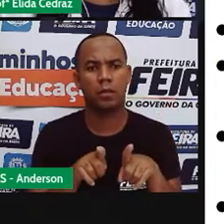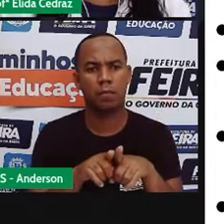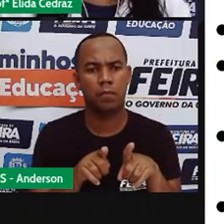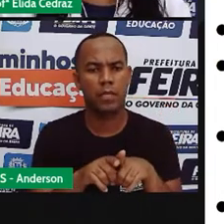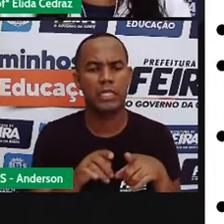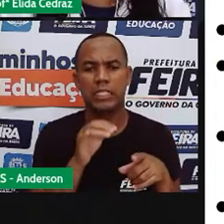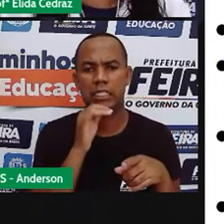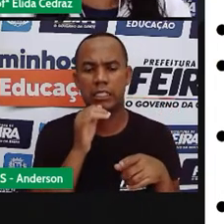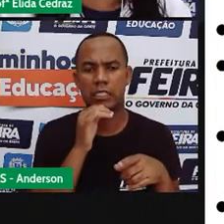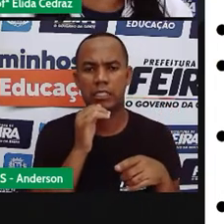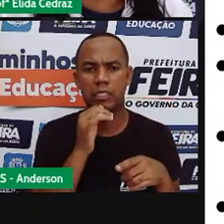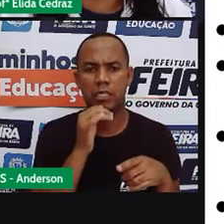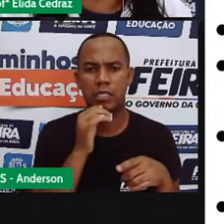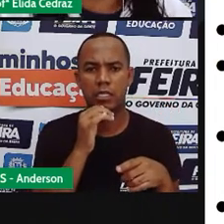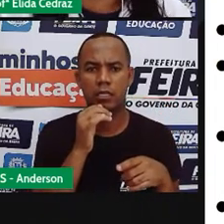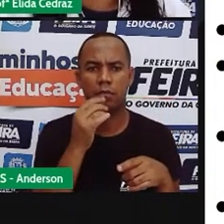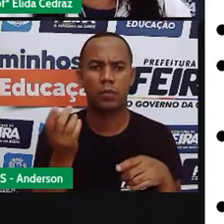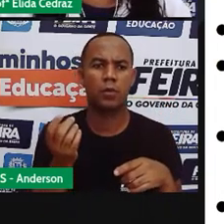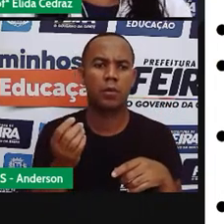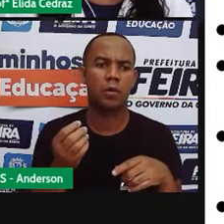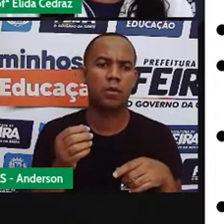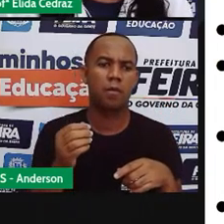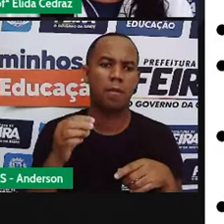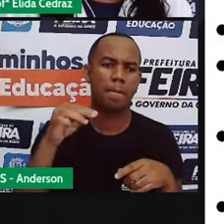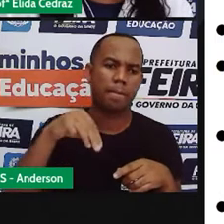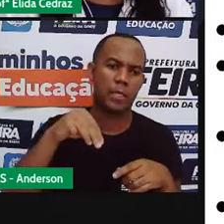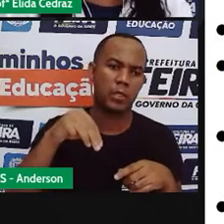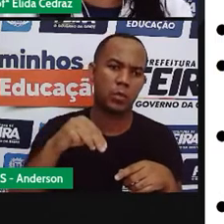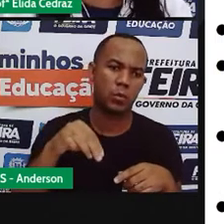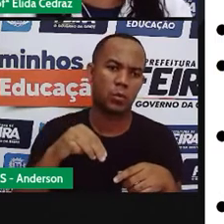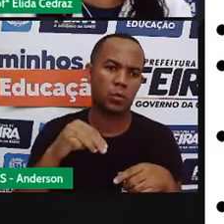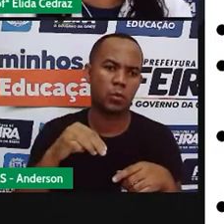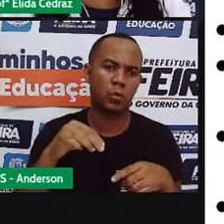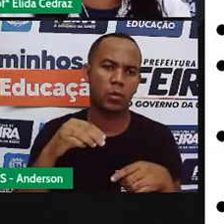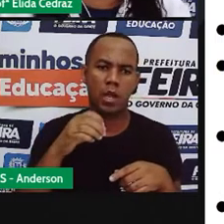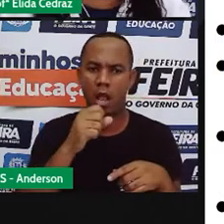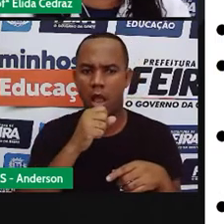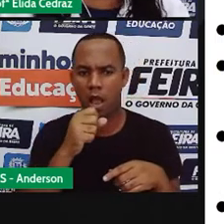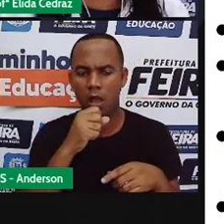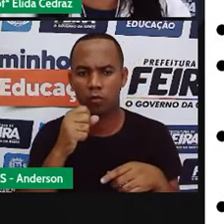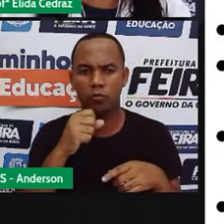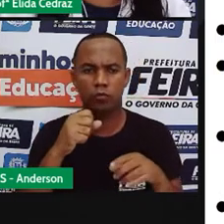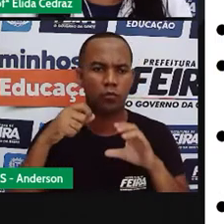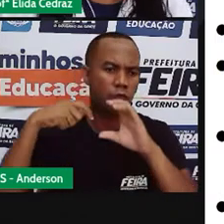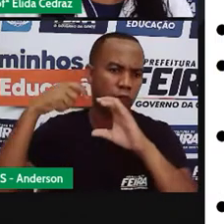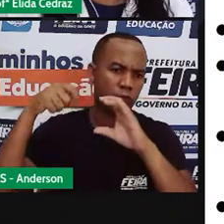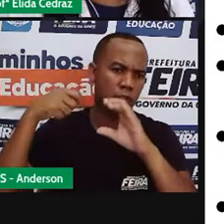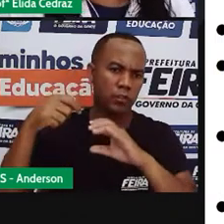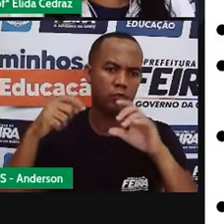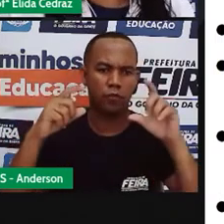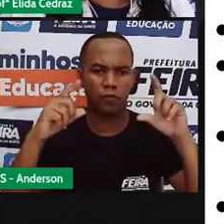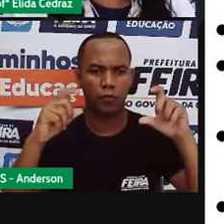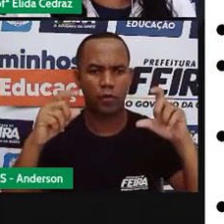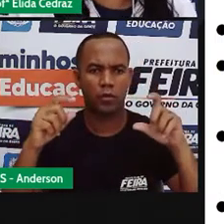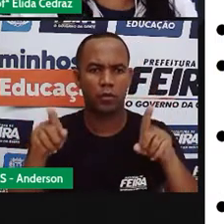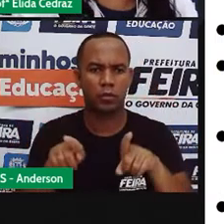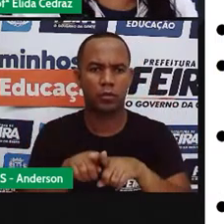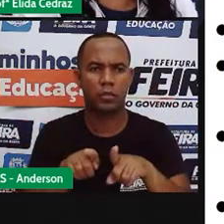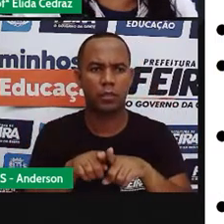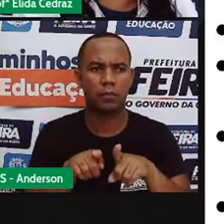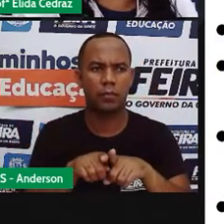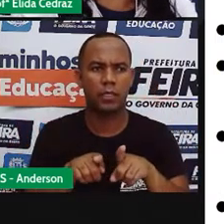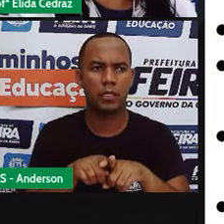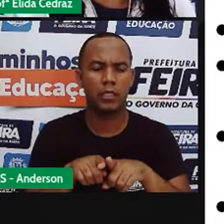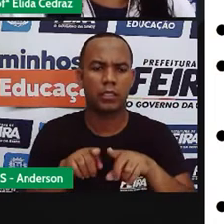compartilhados em minutos, usando áudios, vídeos e fotos. O recebimento de